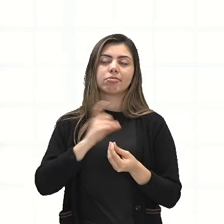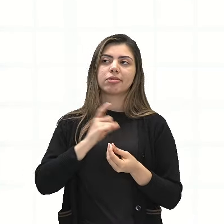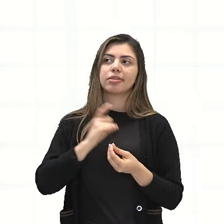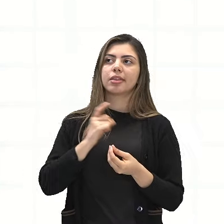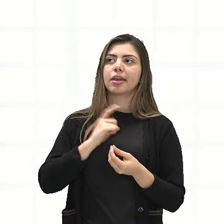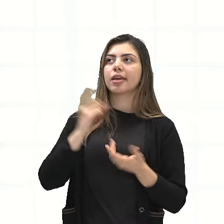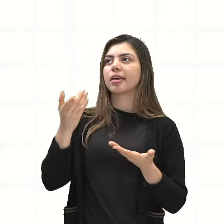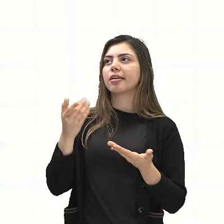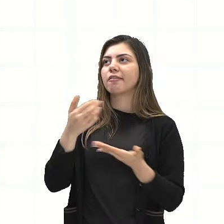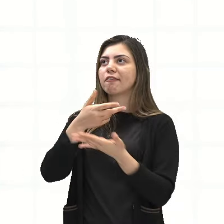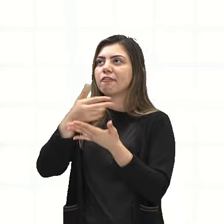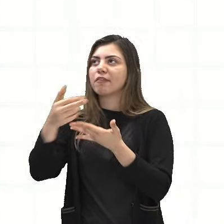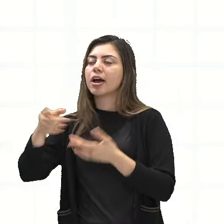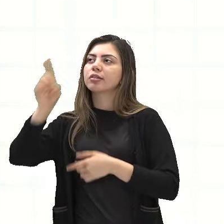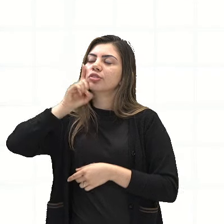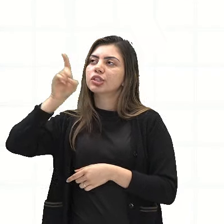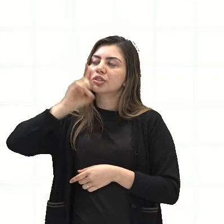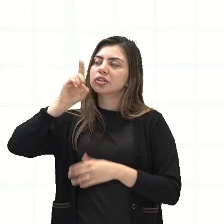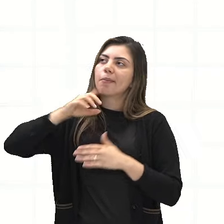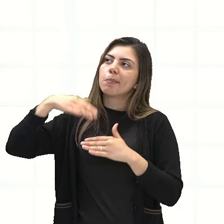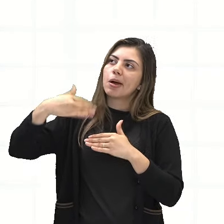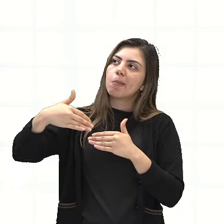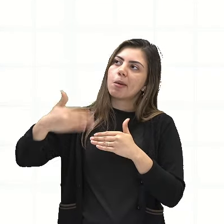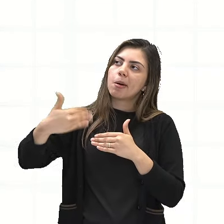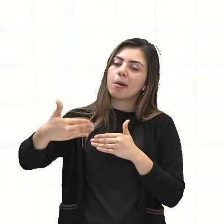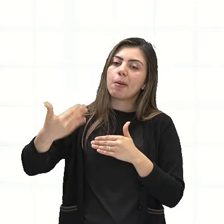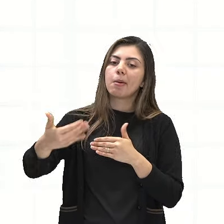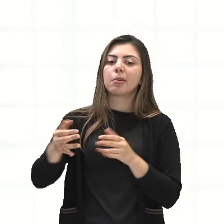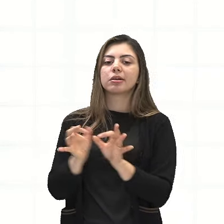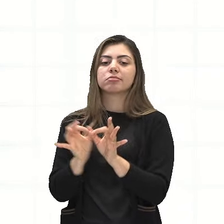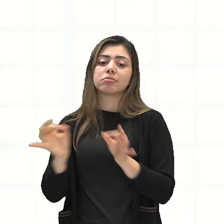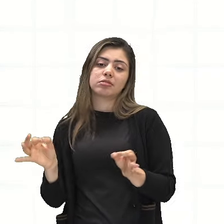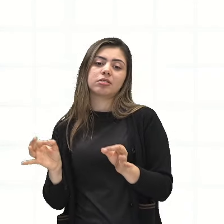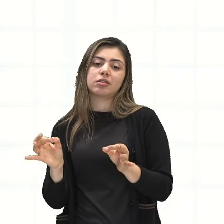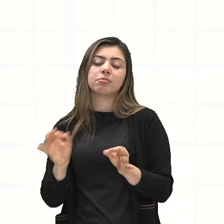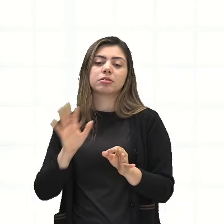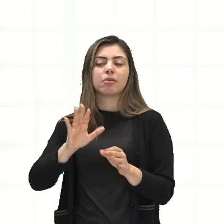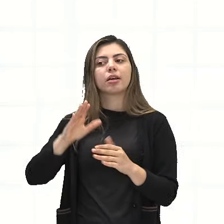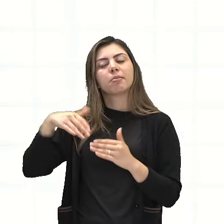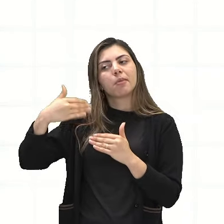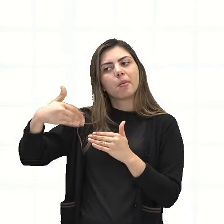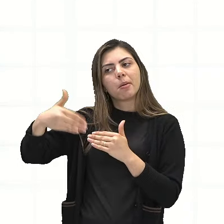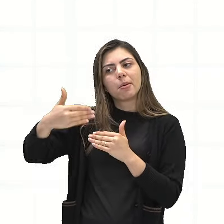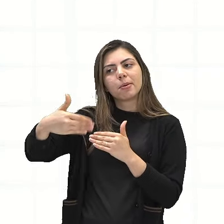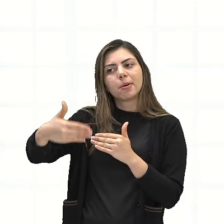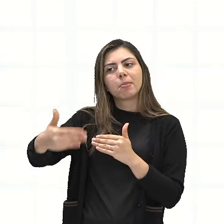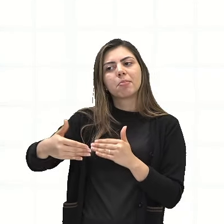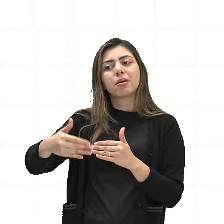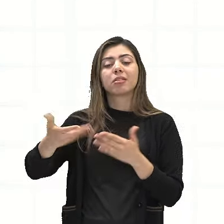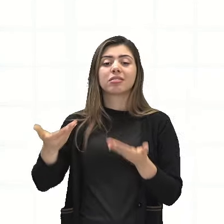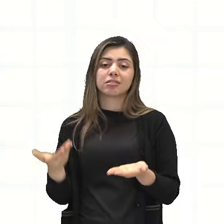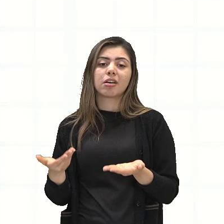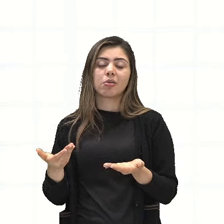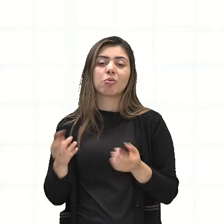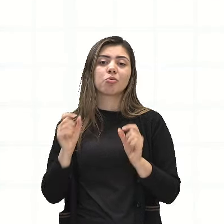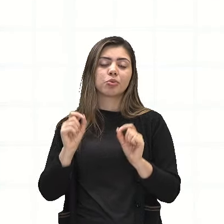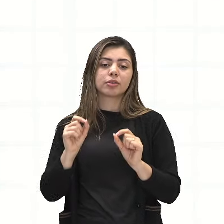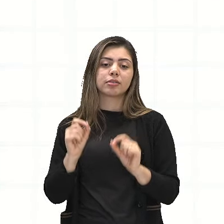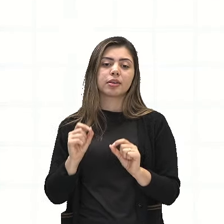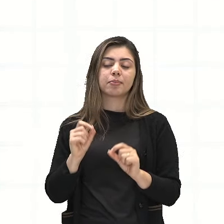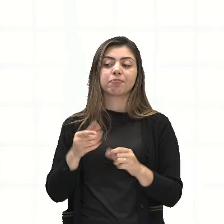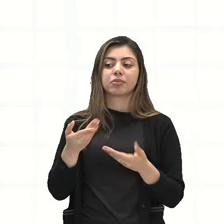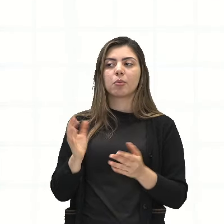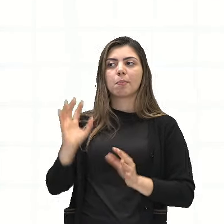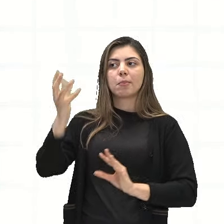momentos monótonos, momentos simples, repetitivos, que muitos desses